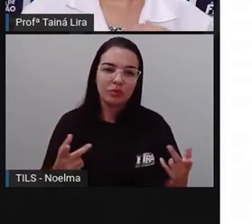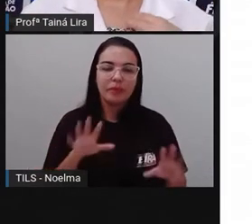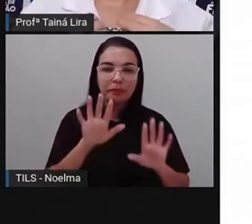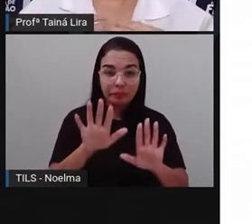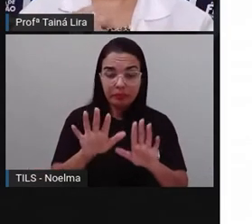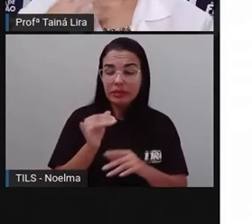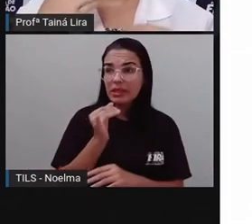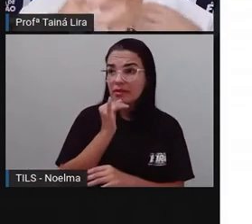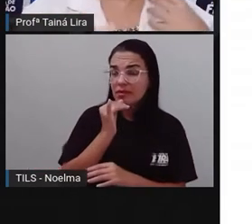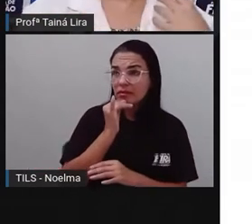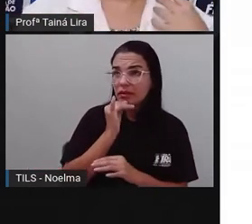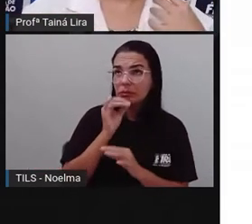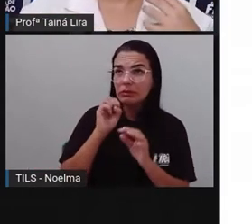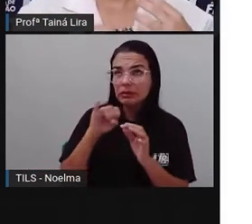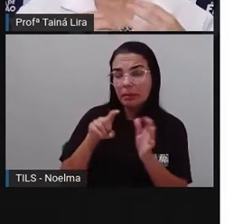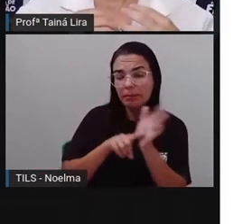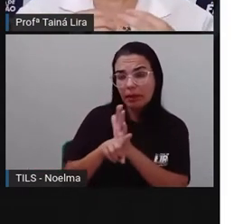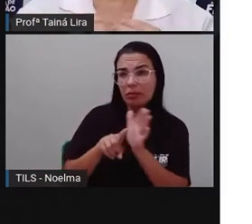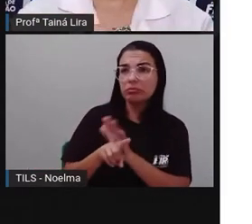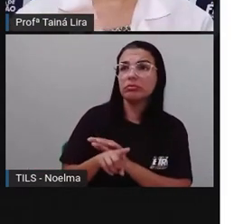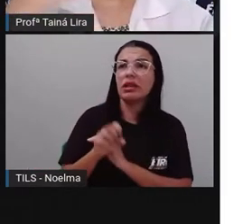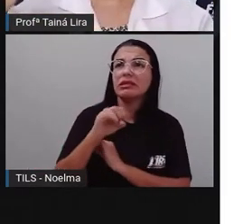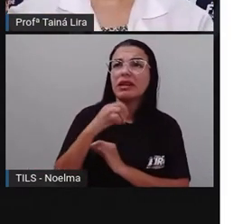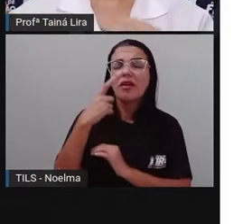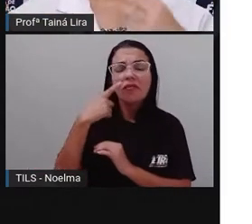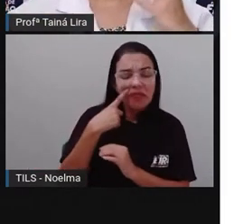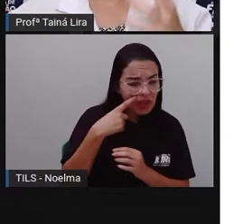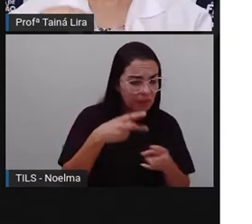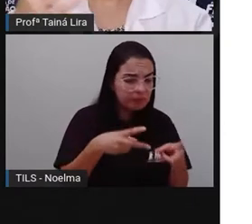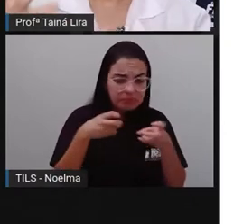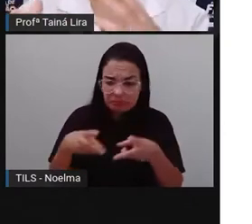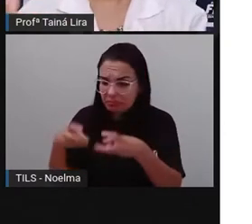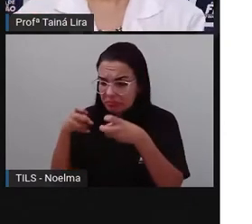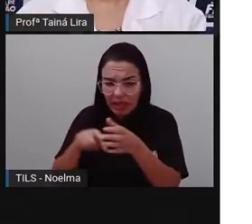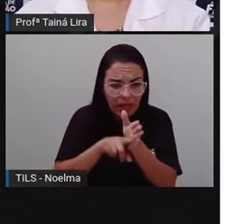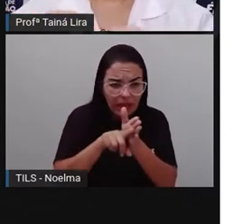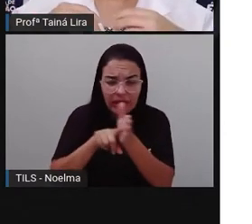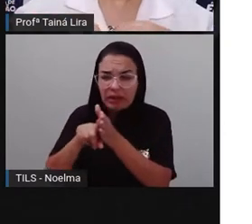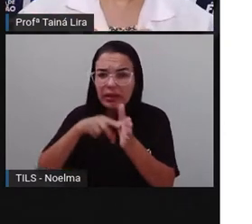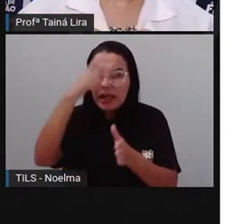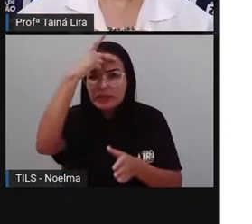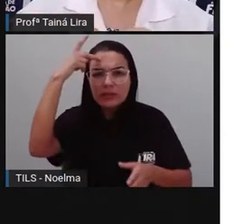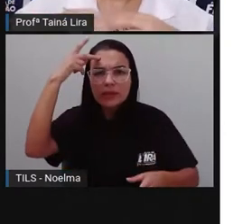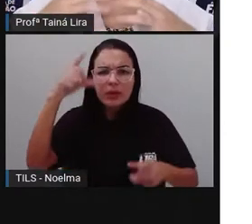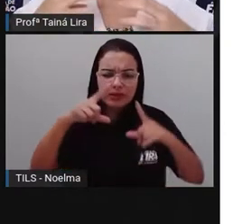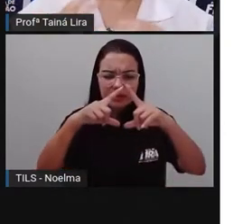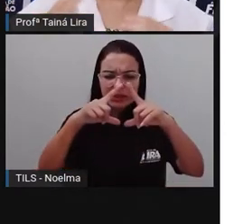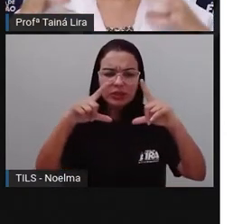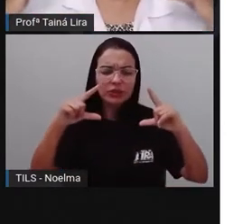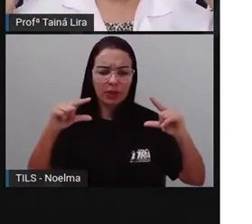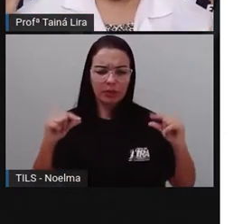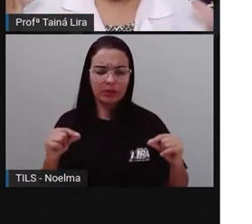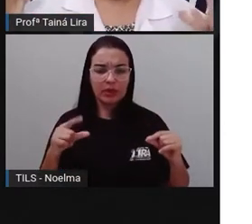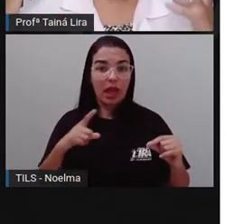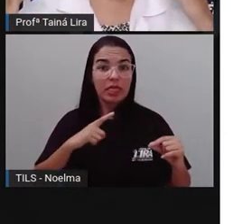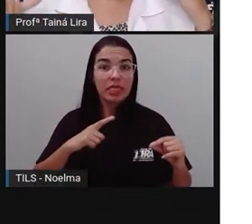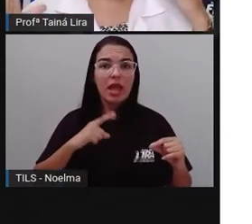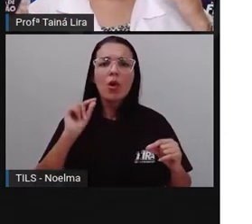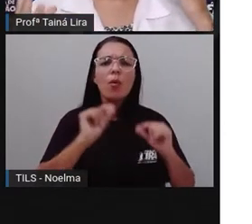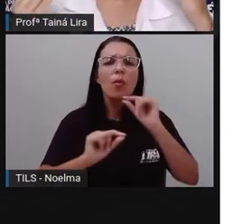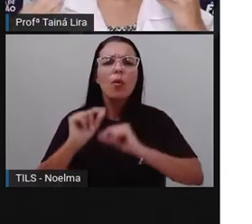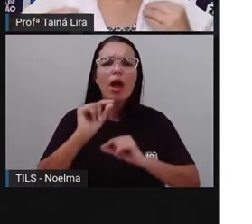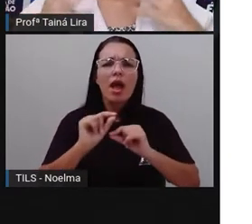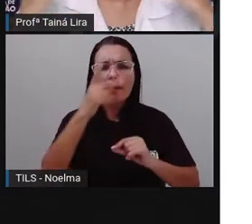nós formos analisar as pessoas, né? Os japoneses, eles são, assim, pessoas que têm características